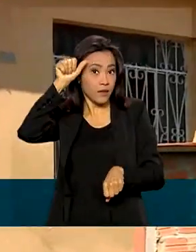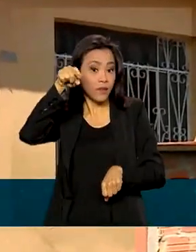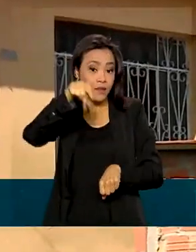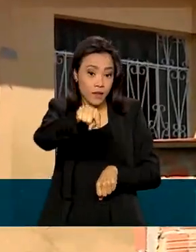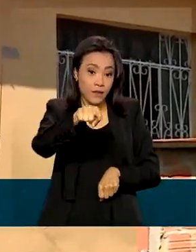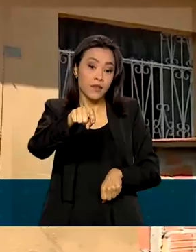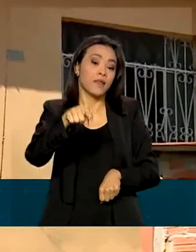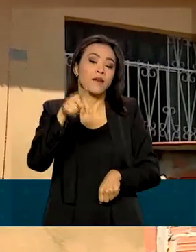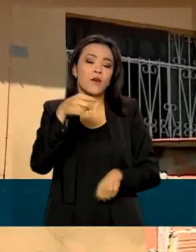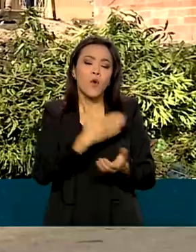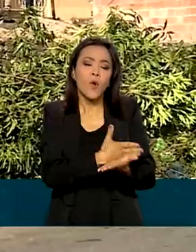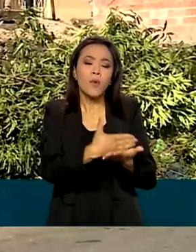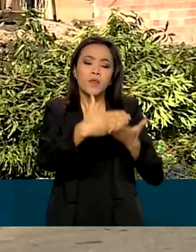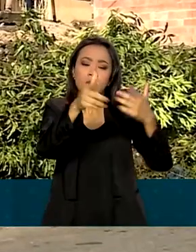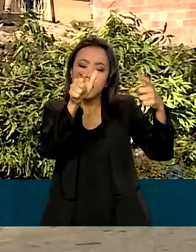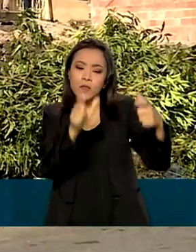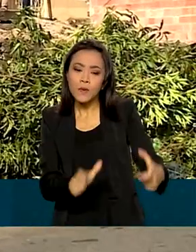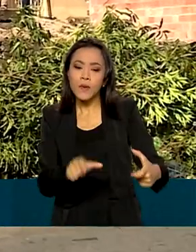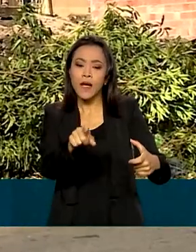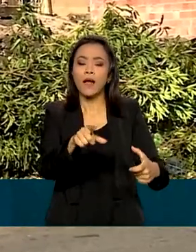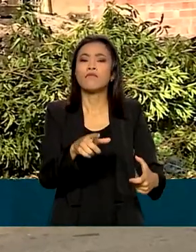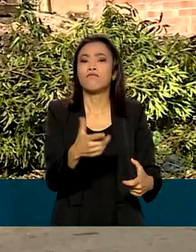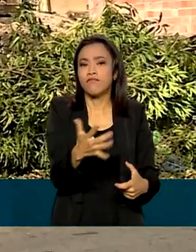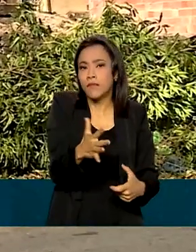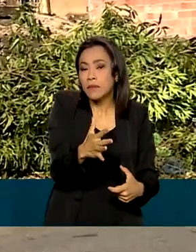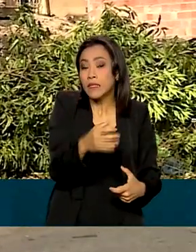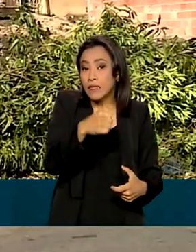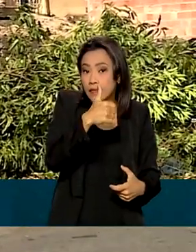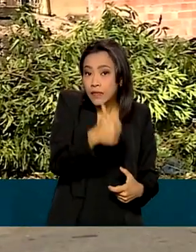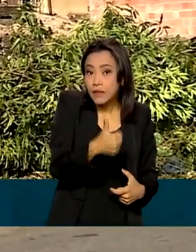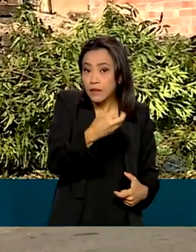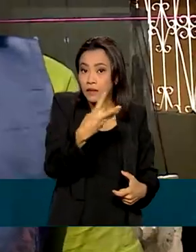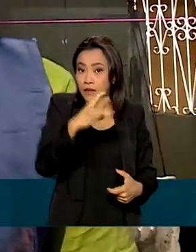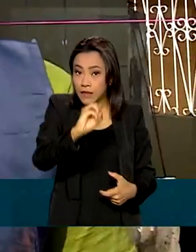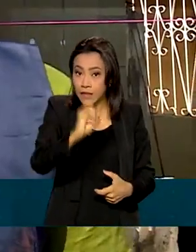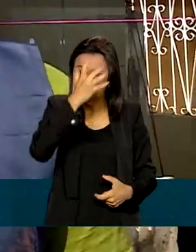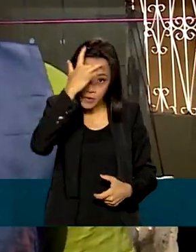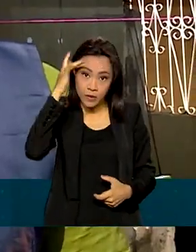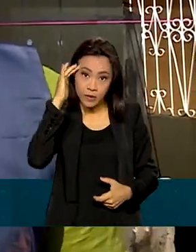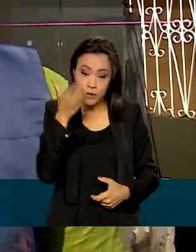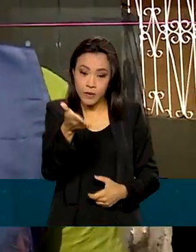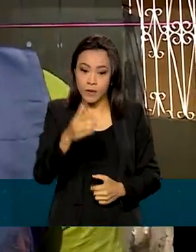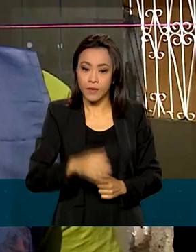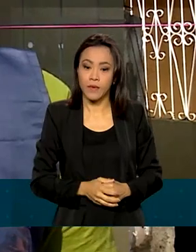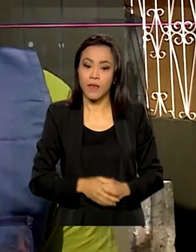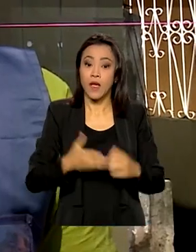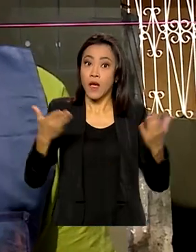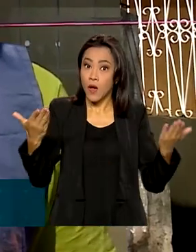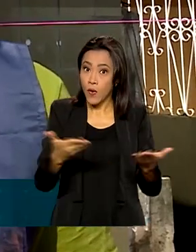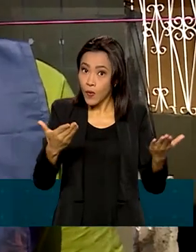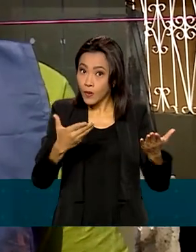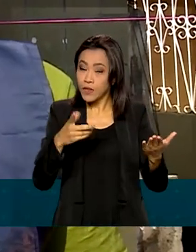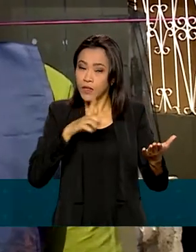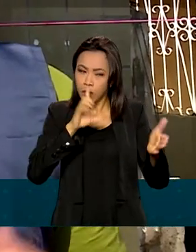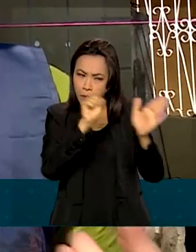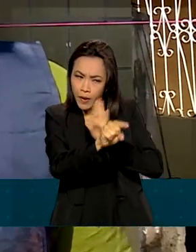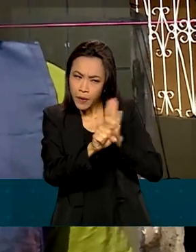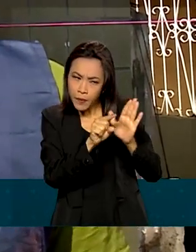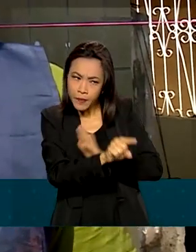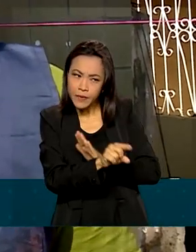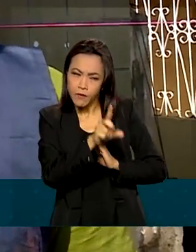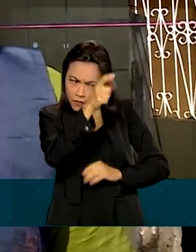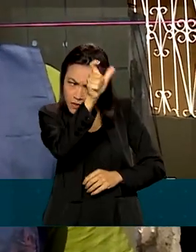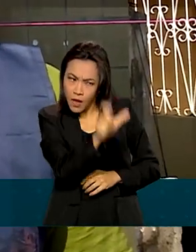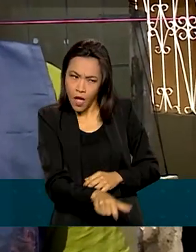iniciou neste local, onde vivem cerca de 130 pessoas. Dessa vez, os quilombolas têm uma pergunta específica se a pessoa se